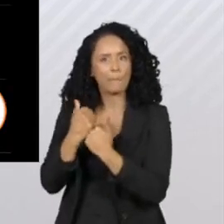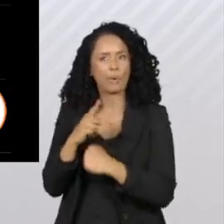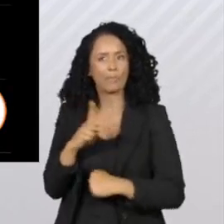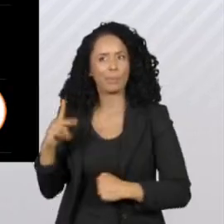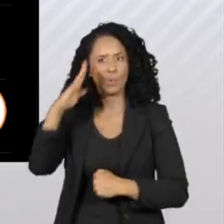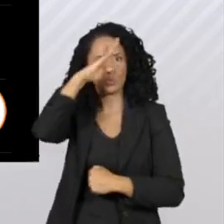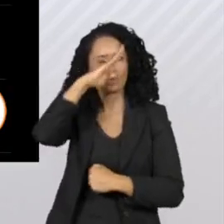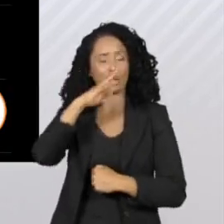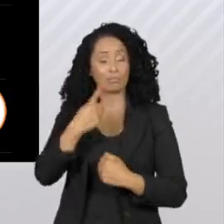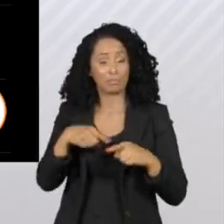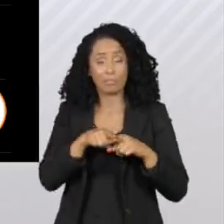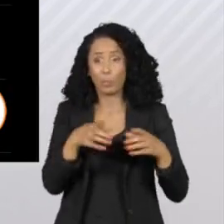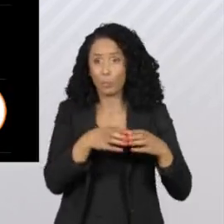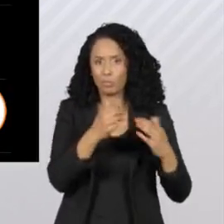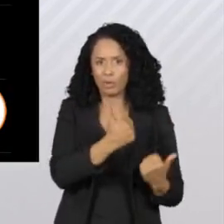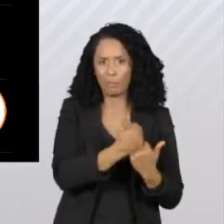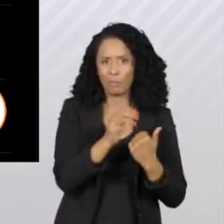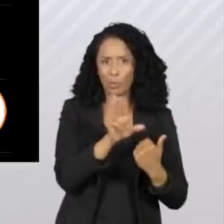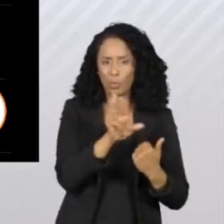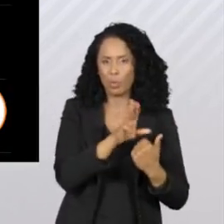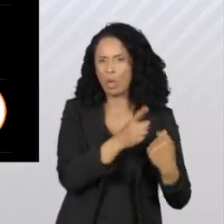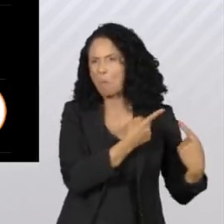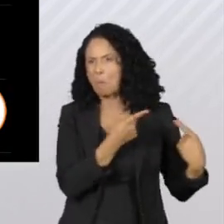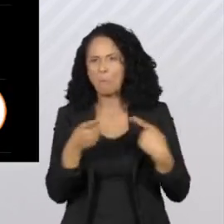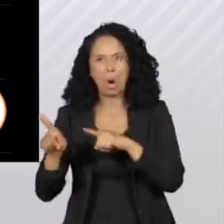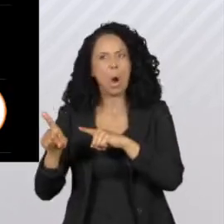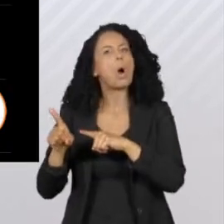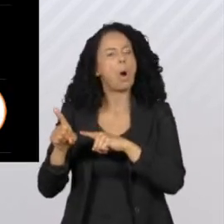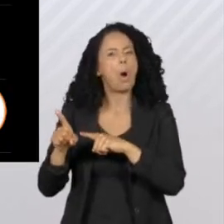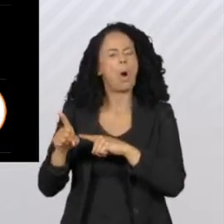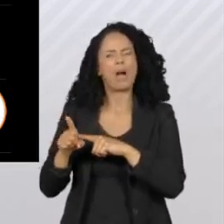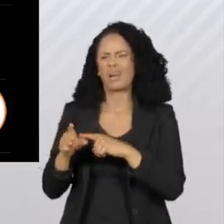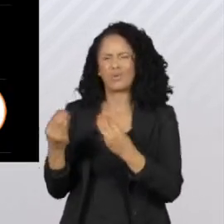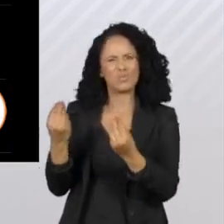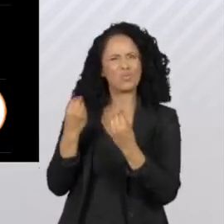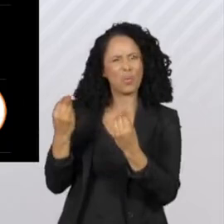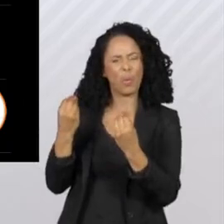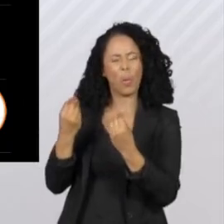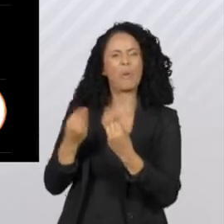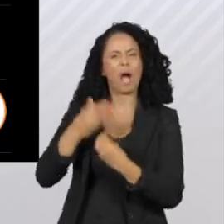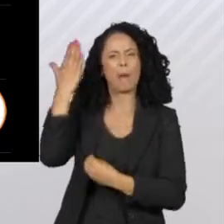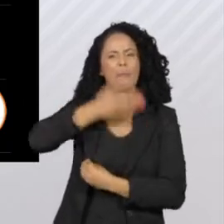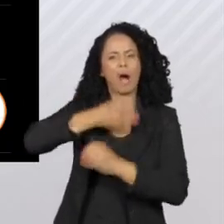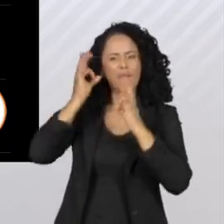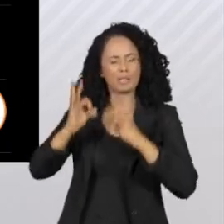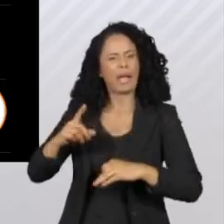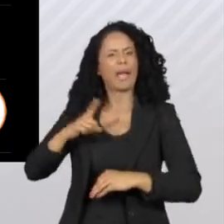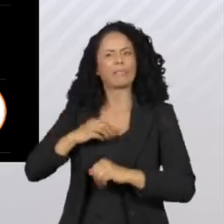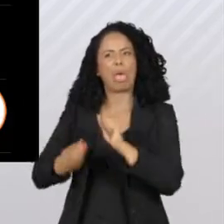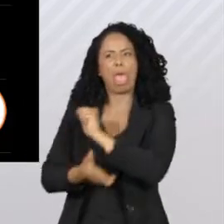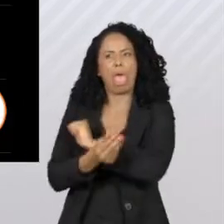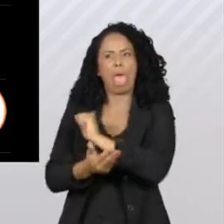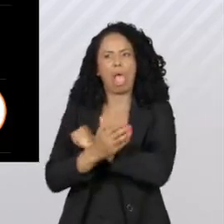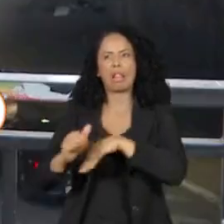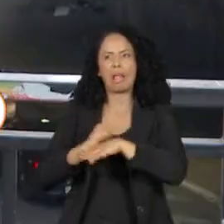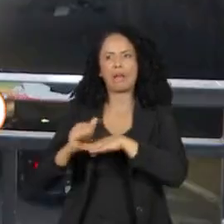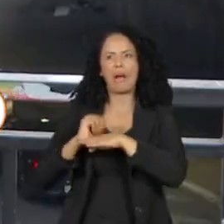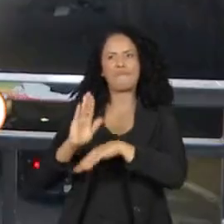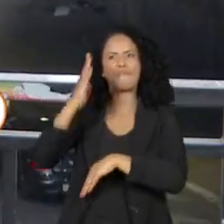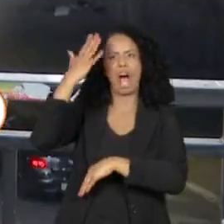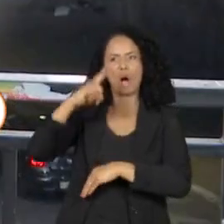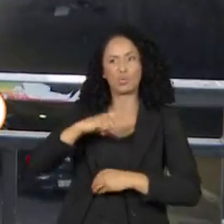criticaram a ida de Moro ao debate e disseram que essa é a prova de que a Operação Lava Jato foi uma farsa.